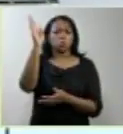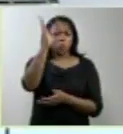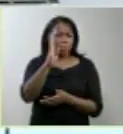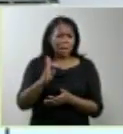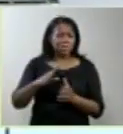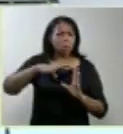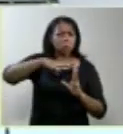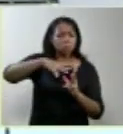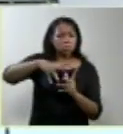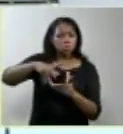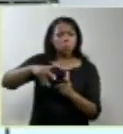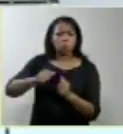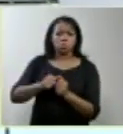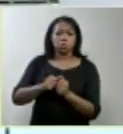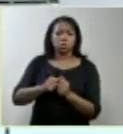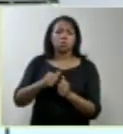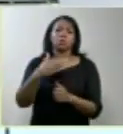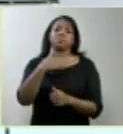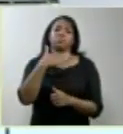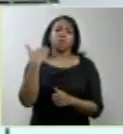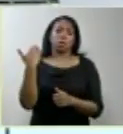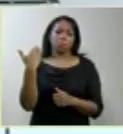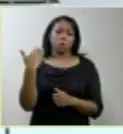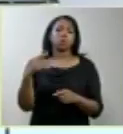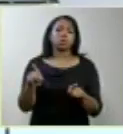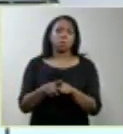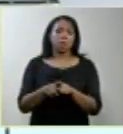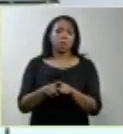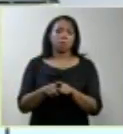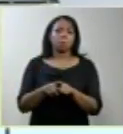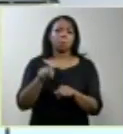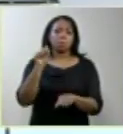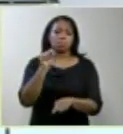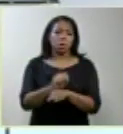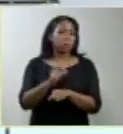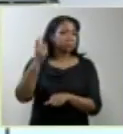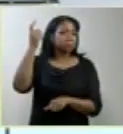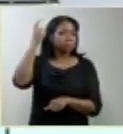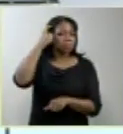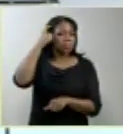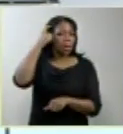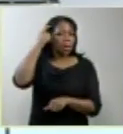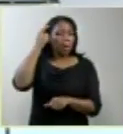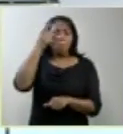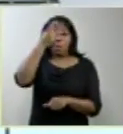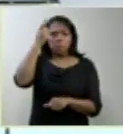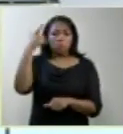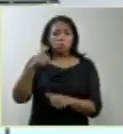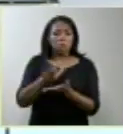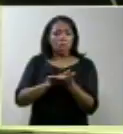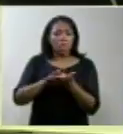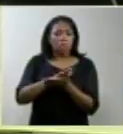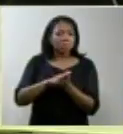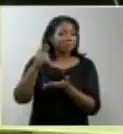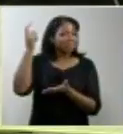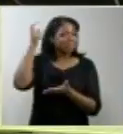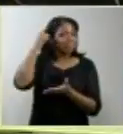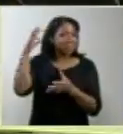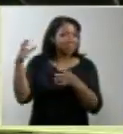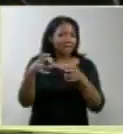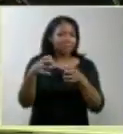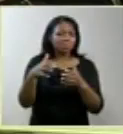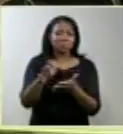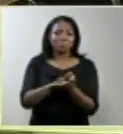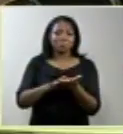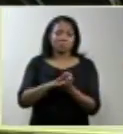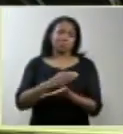mundo que a morte se diagnostica pela morte cerebral. Quem não tem cérebro não tem vida. Gostaria de saber se vossa